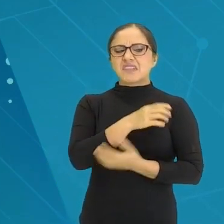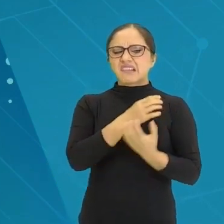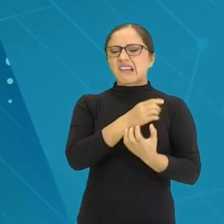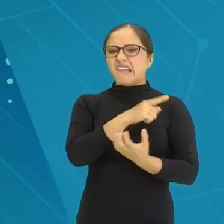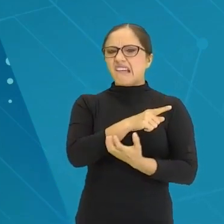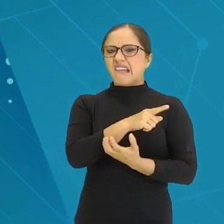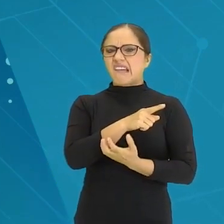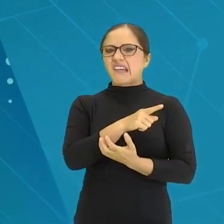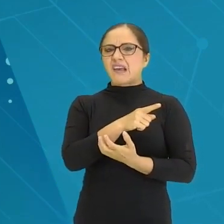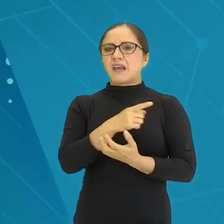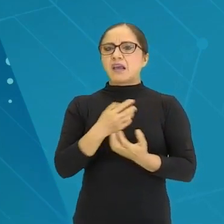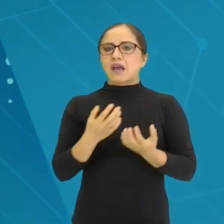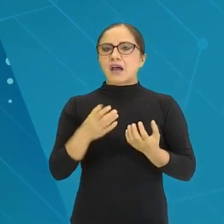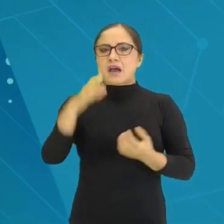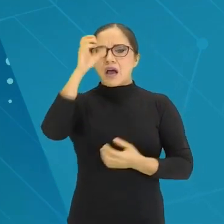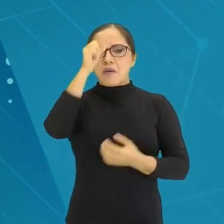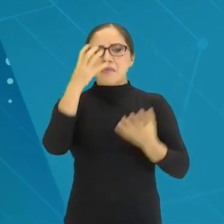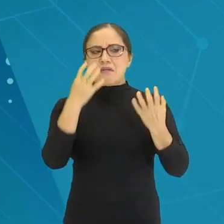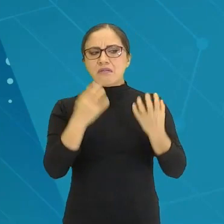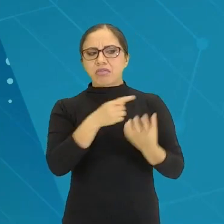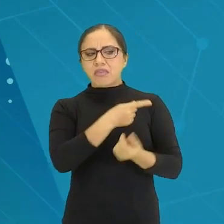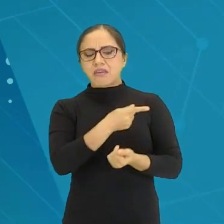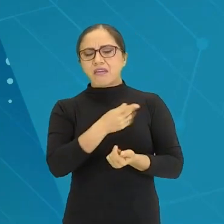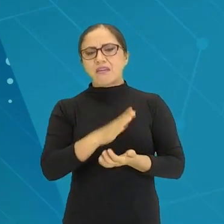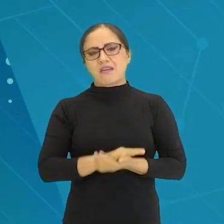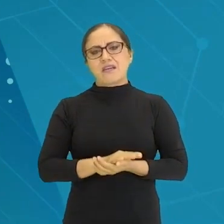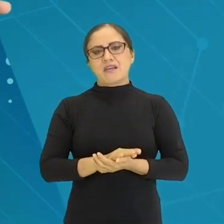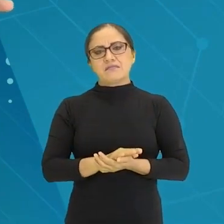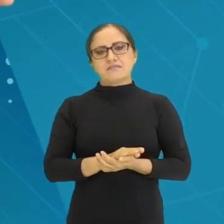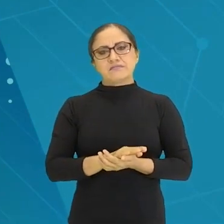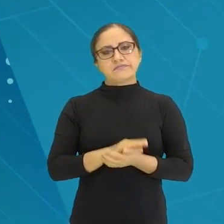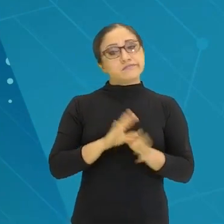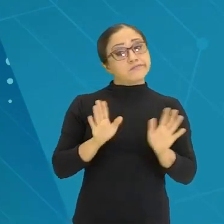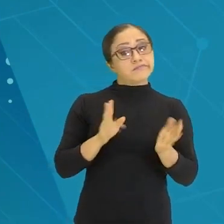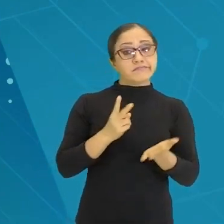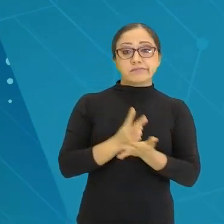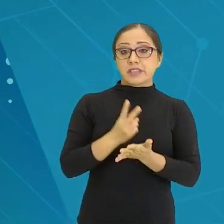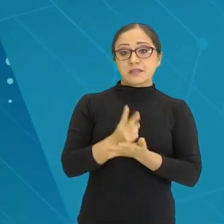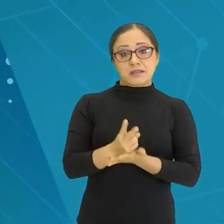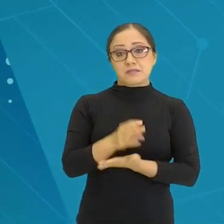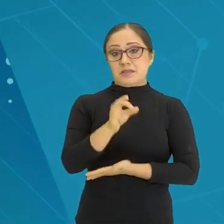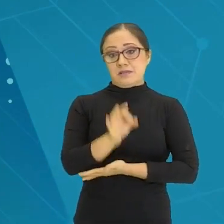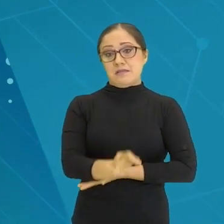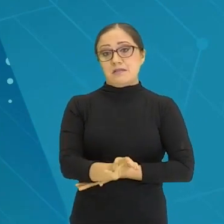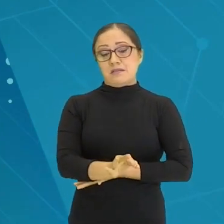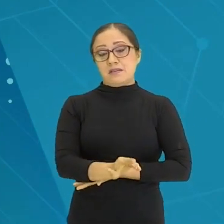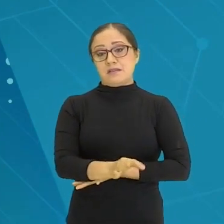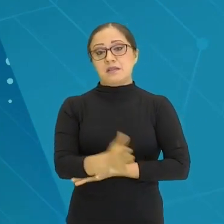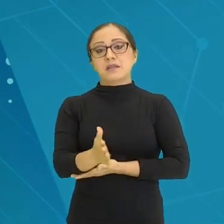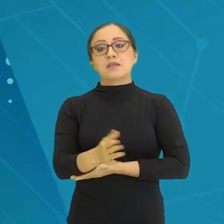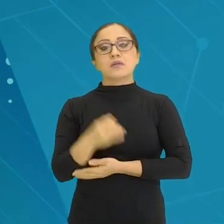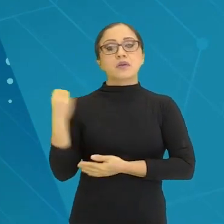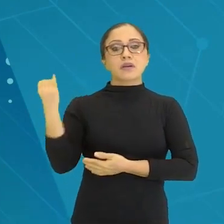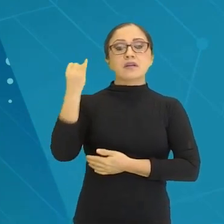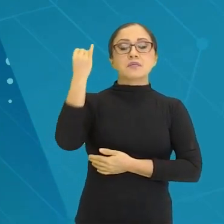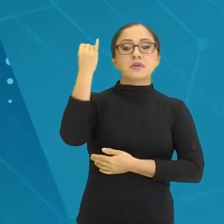Como é que eu faço pra que ele queira aprender isso? É lógico, né? Nem sempre dá. Mas é importante que a gente faça esse exercício.